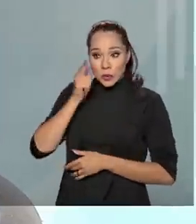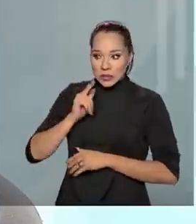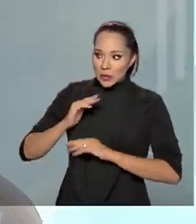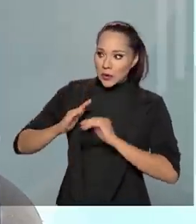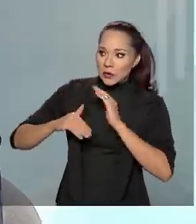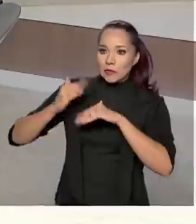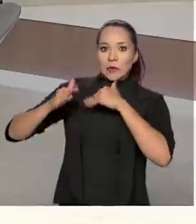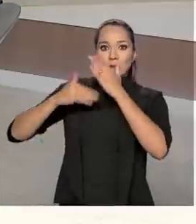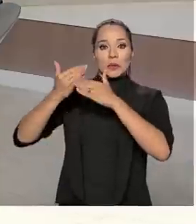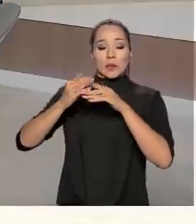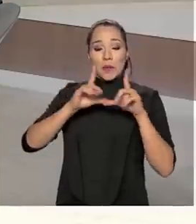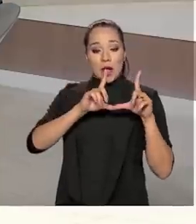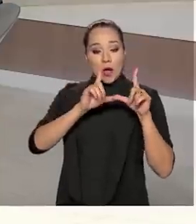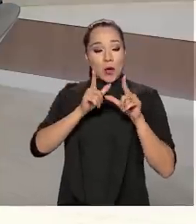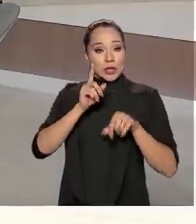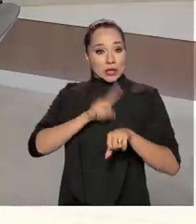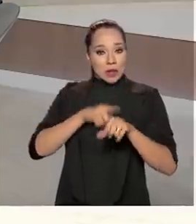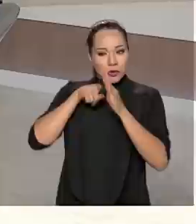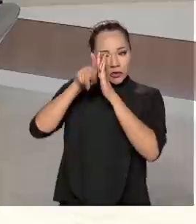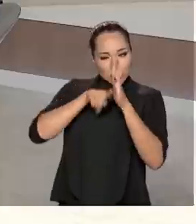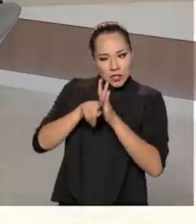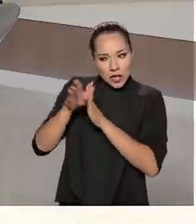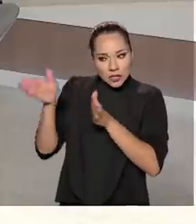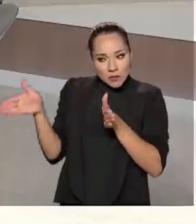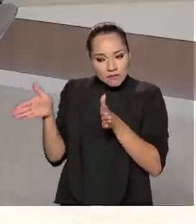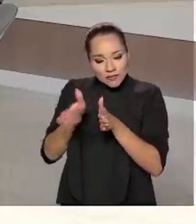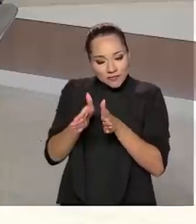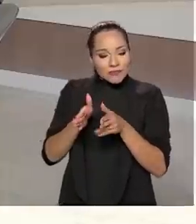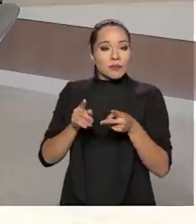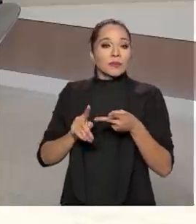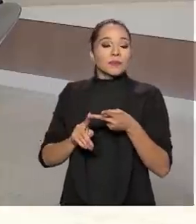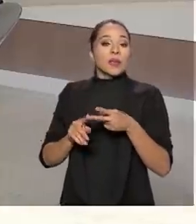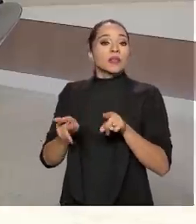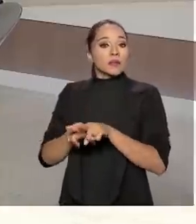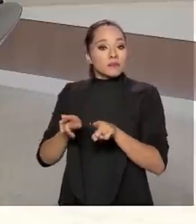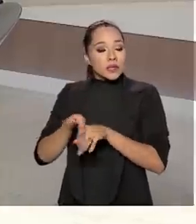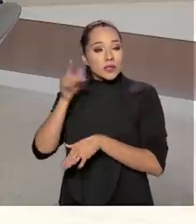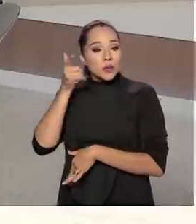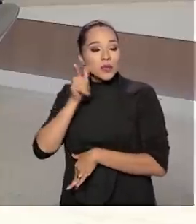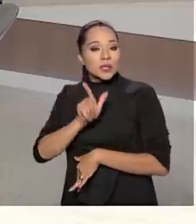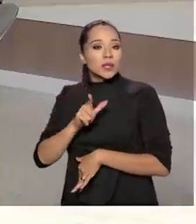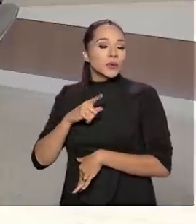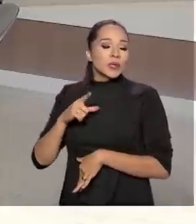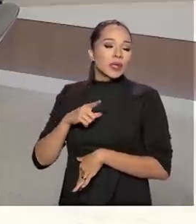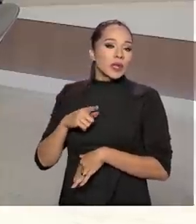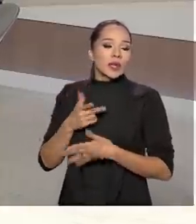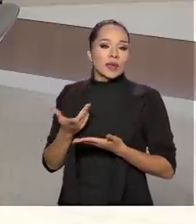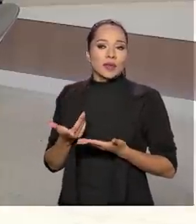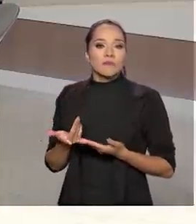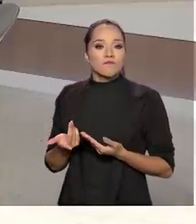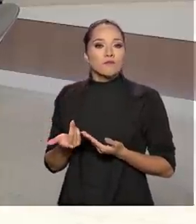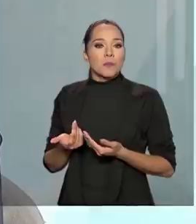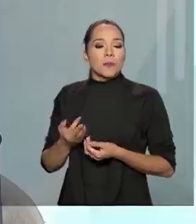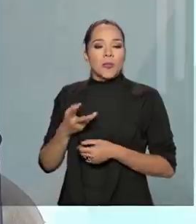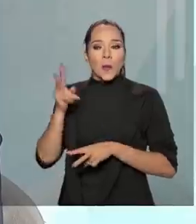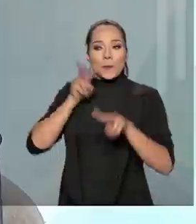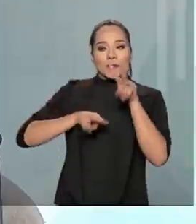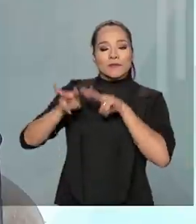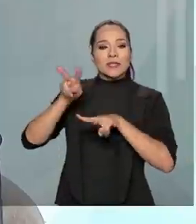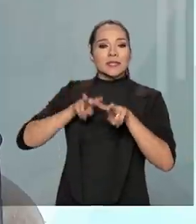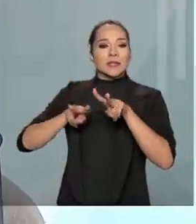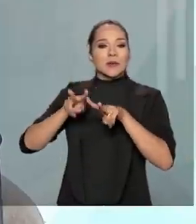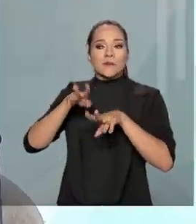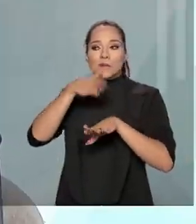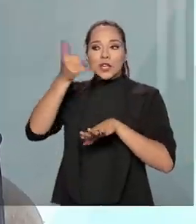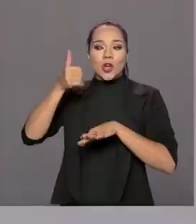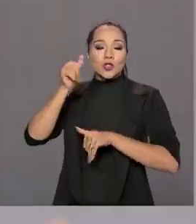tanto na redução do tempo das investigações e dos processos, como também conseguimos trazer aí uma perspectiva mais de